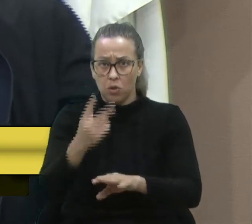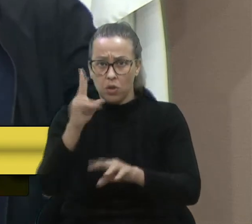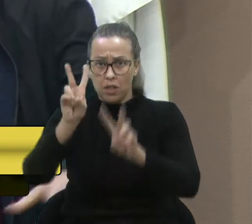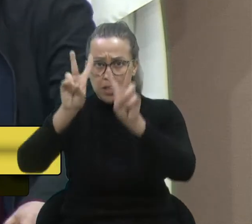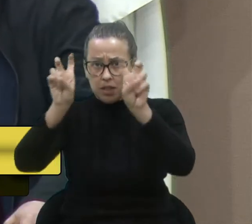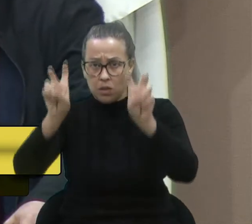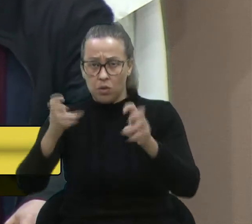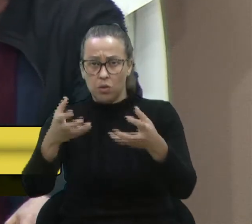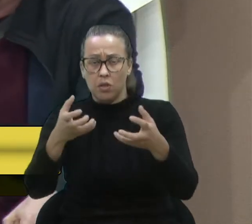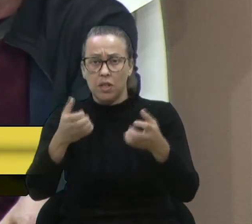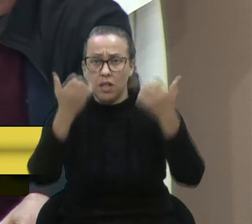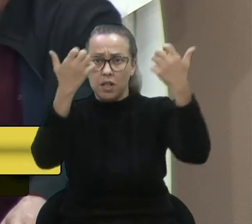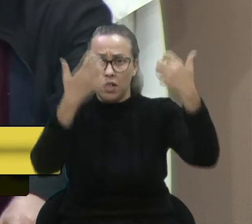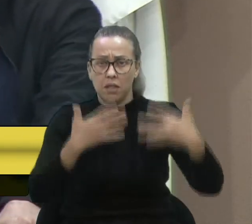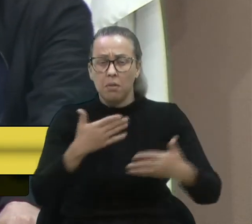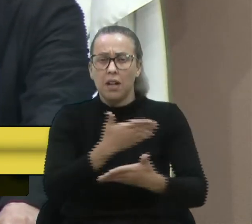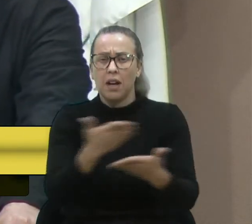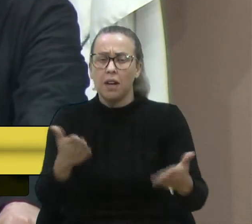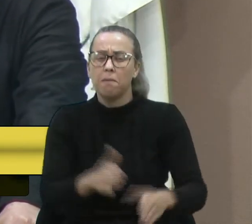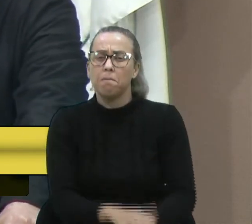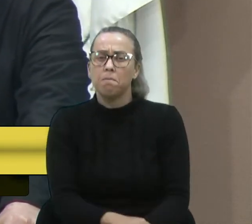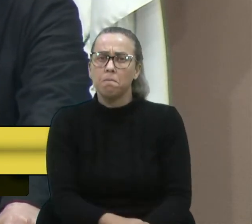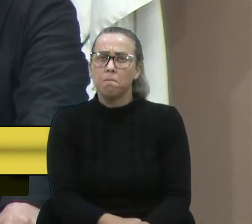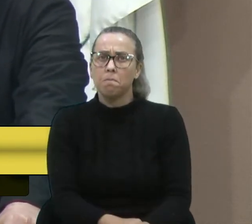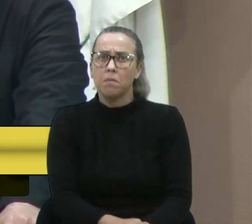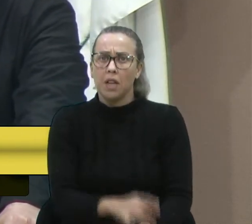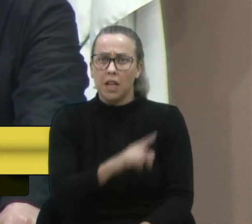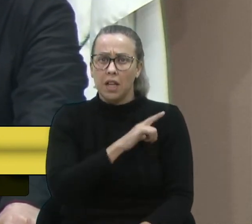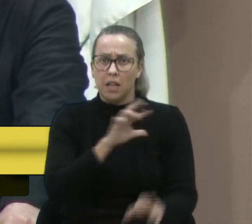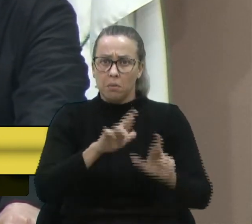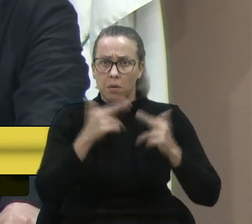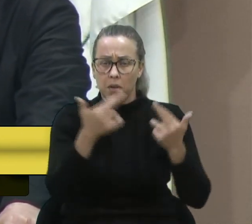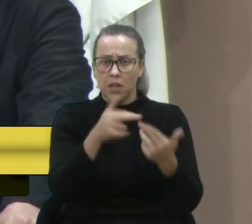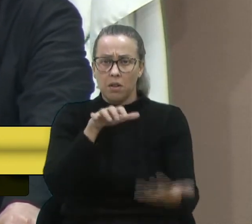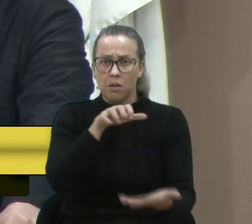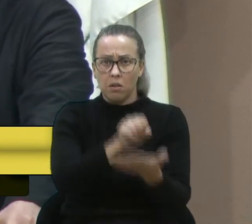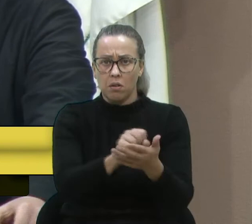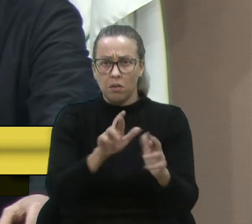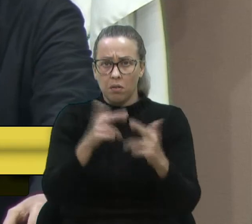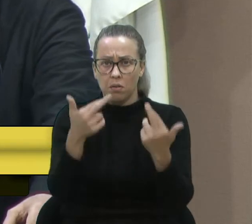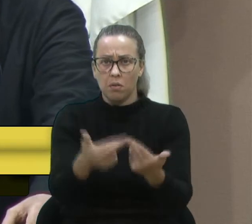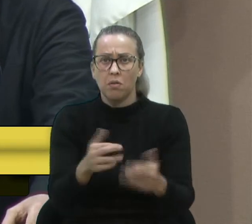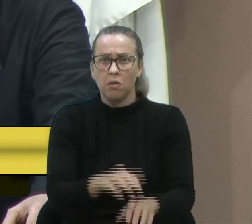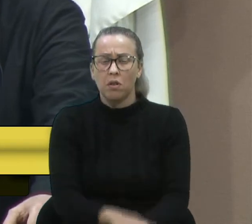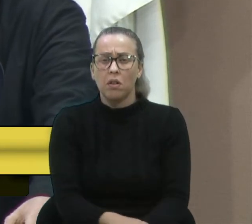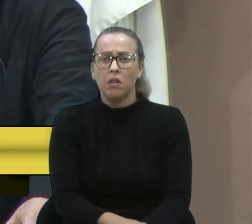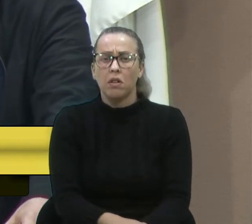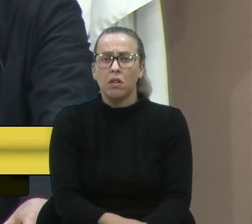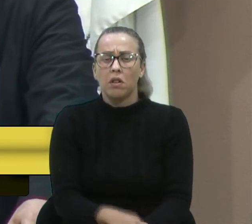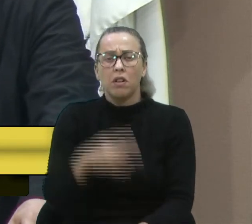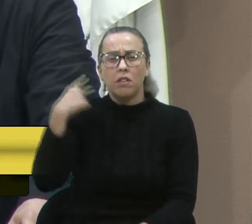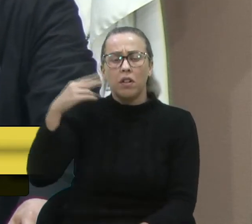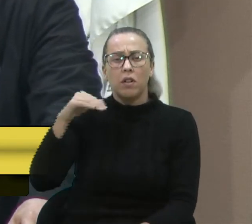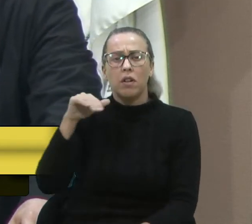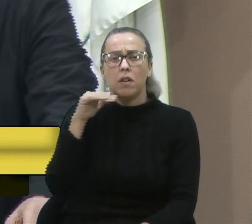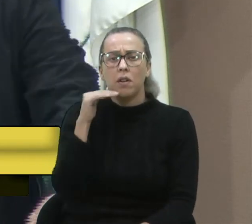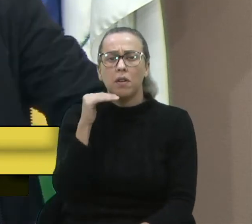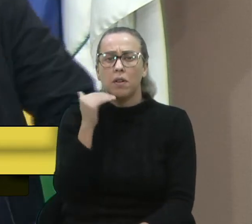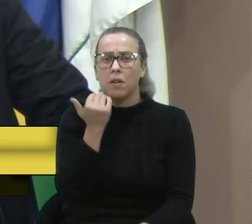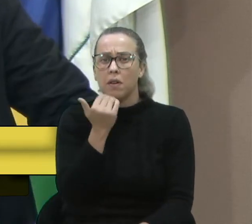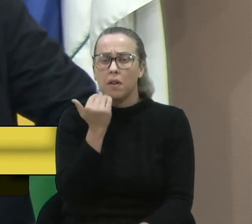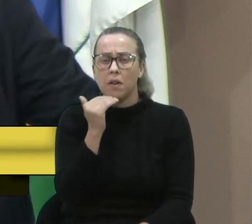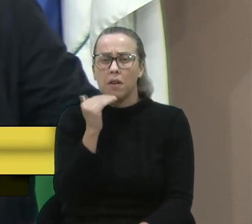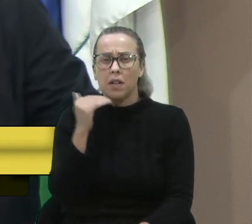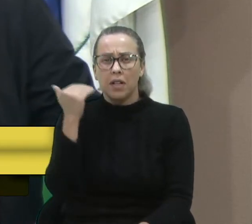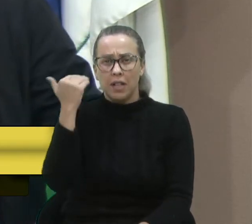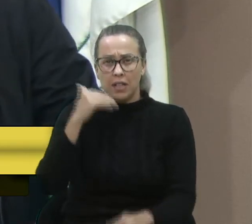tenho aqui, gostaria de trazer a essa casa, que temos uma reunião agendada, ou pré-agendada, a vereadora Marisol, com o secretário